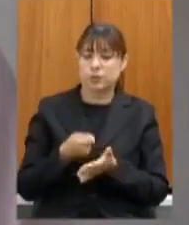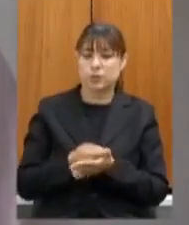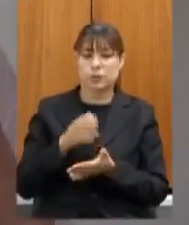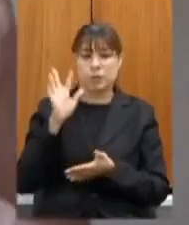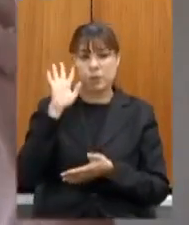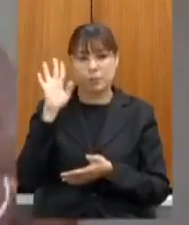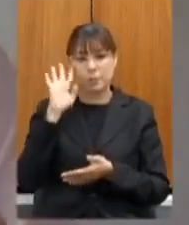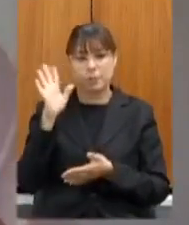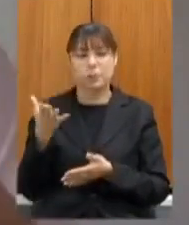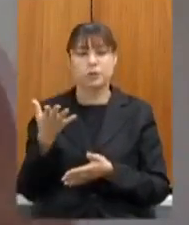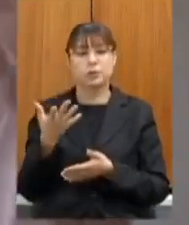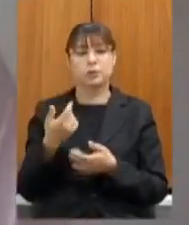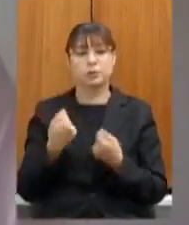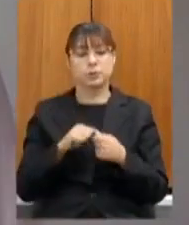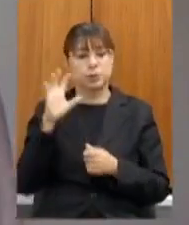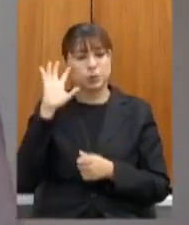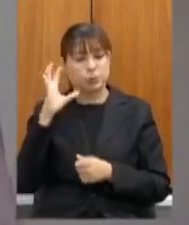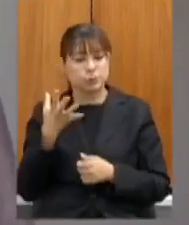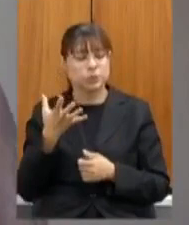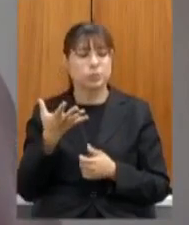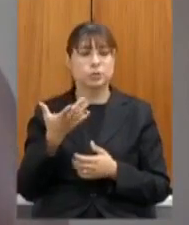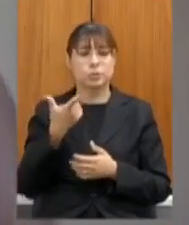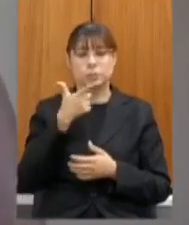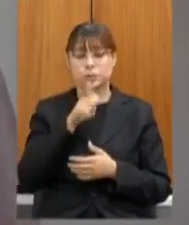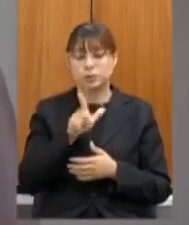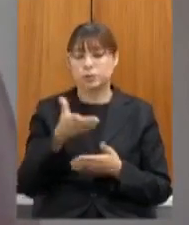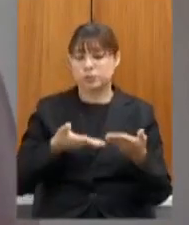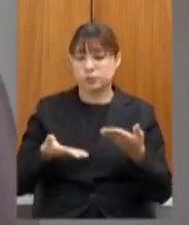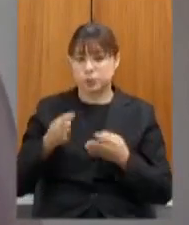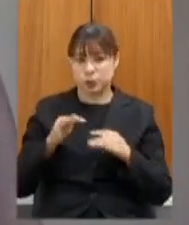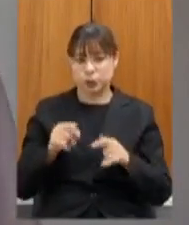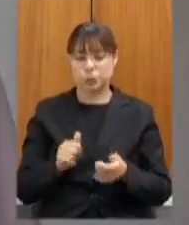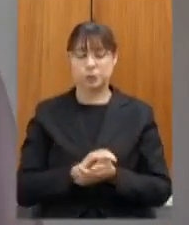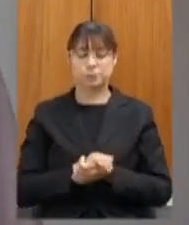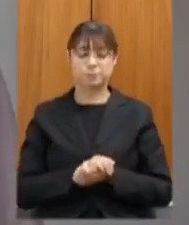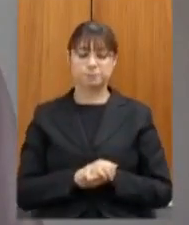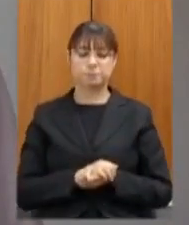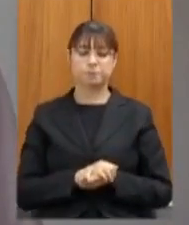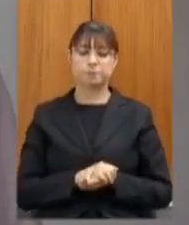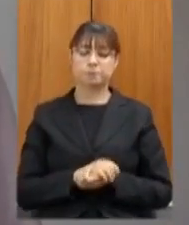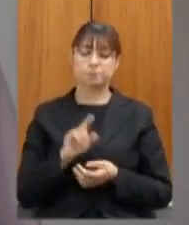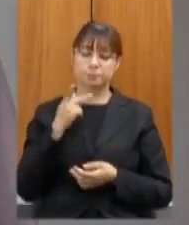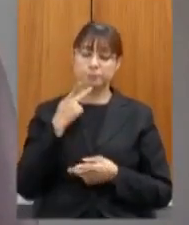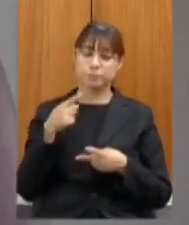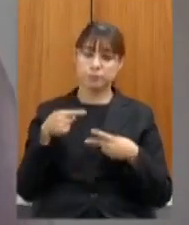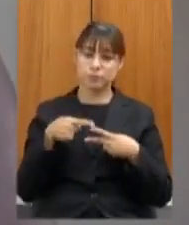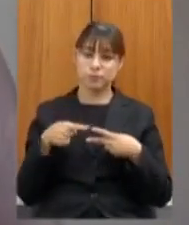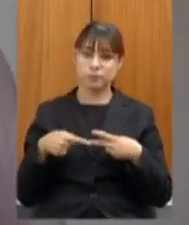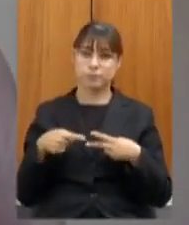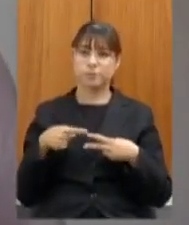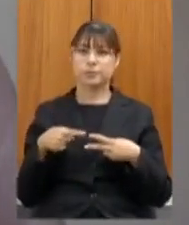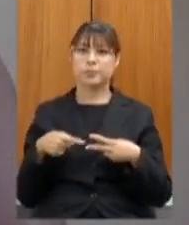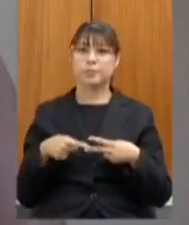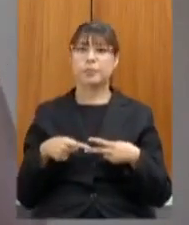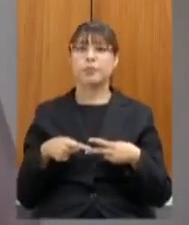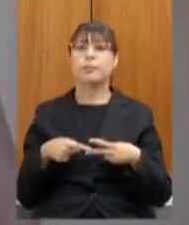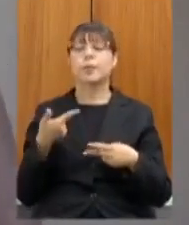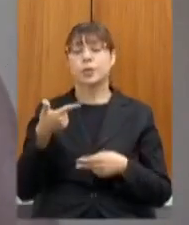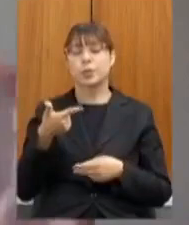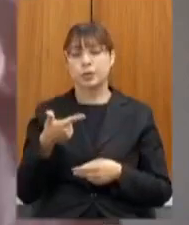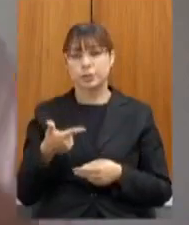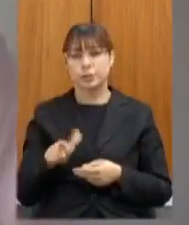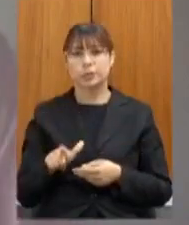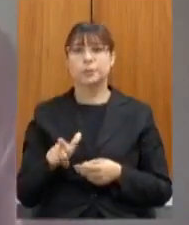pensar em soluções das mais diversas para conseguir atender o senhor trouxe duas questões que são mais uma vez